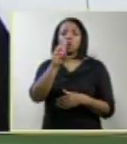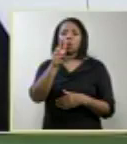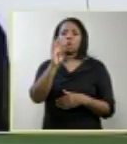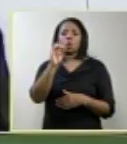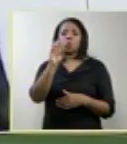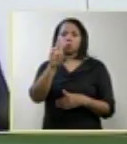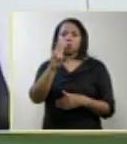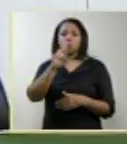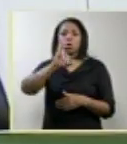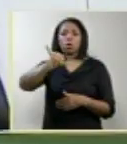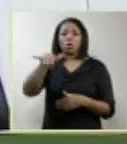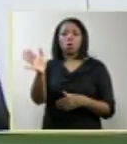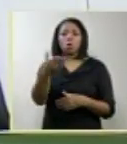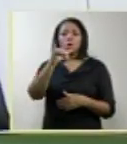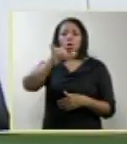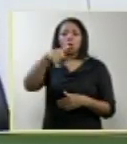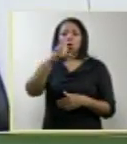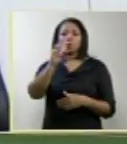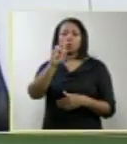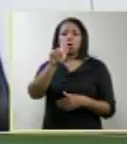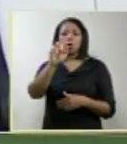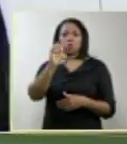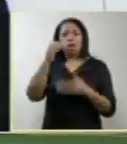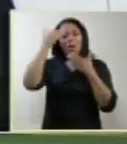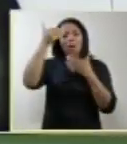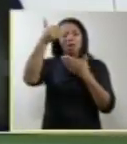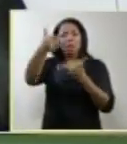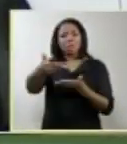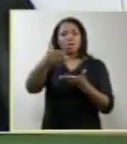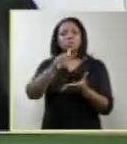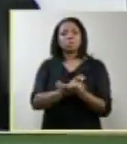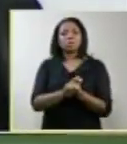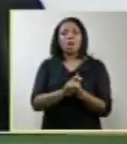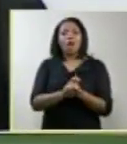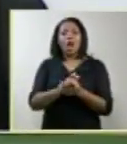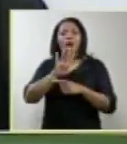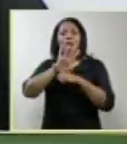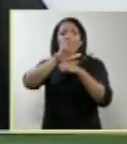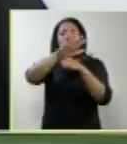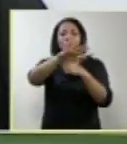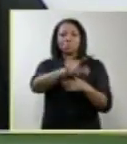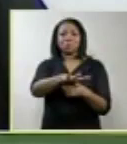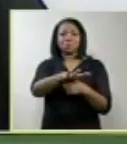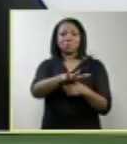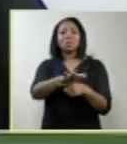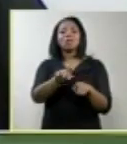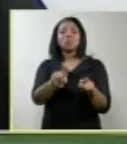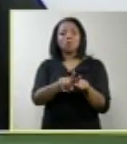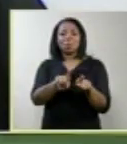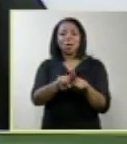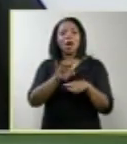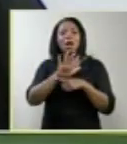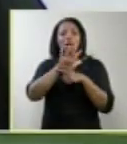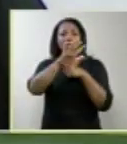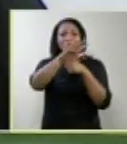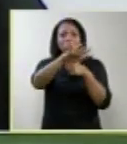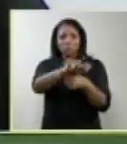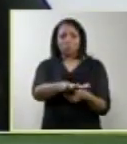Fittinetto. Agradeço a contribuição, a contribuição